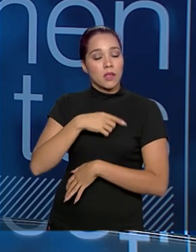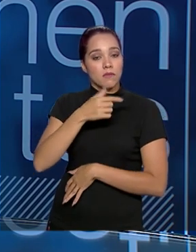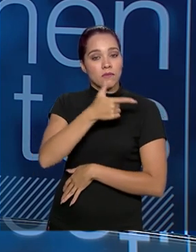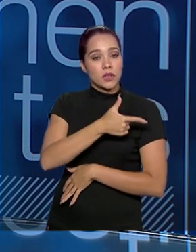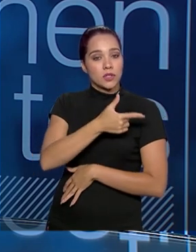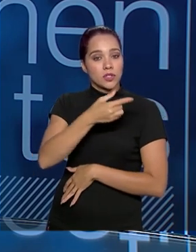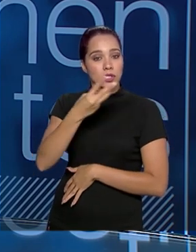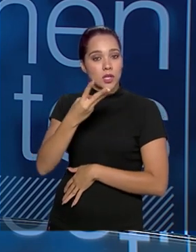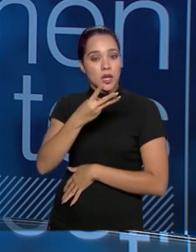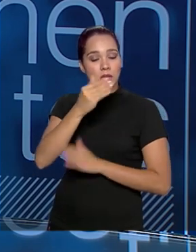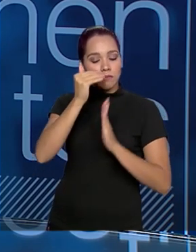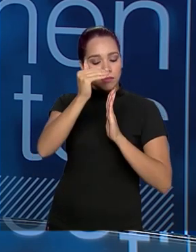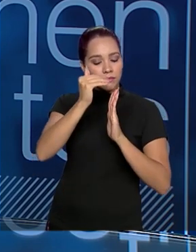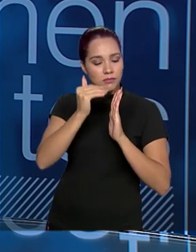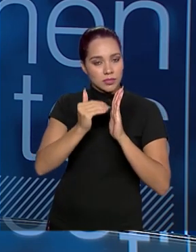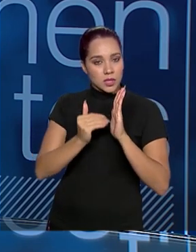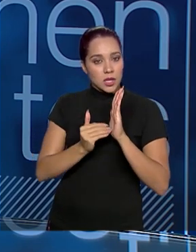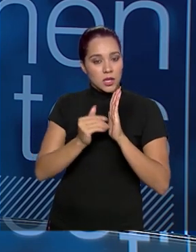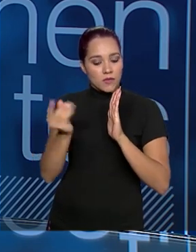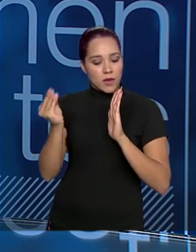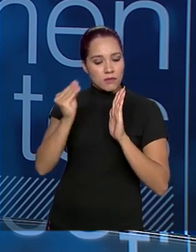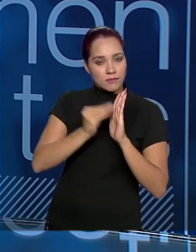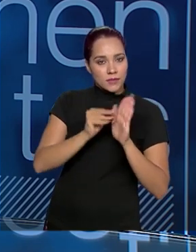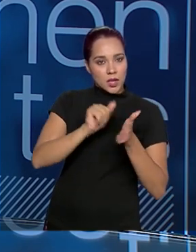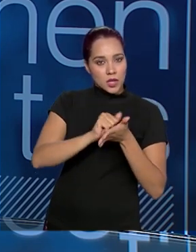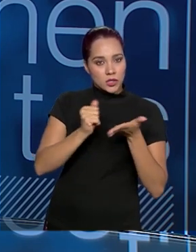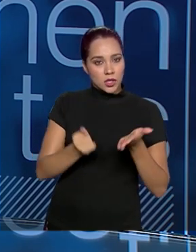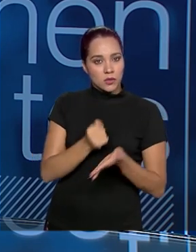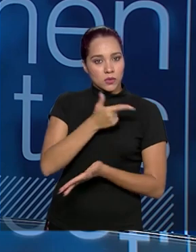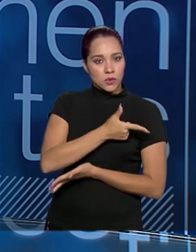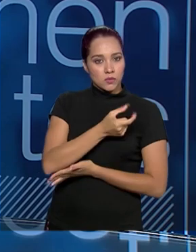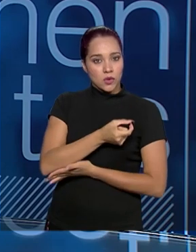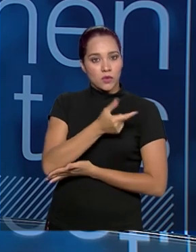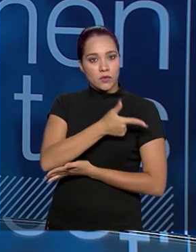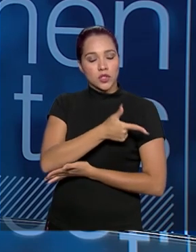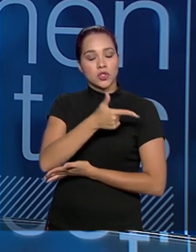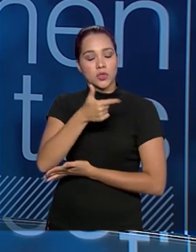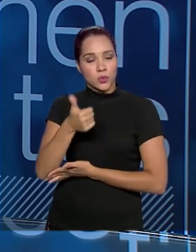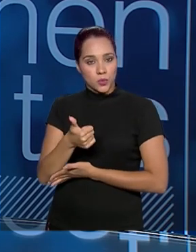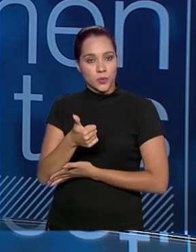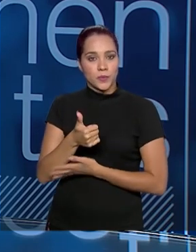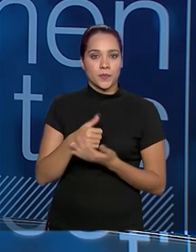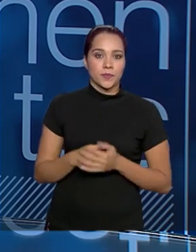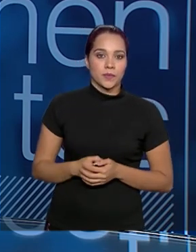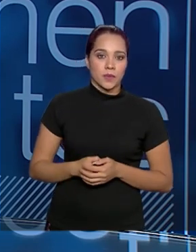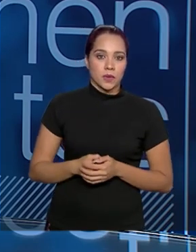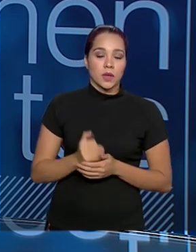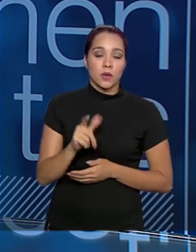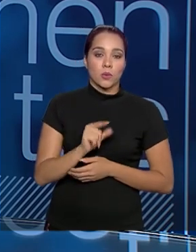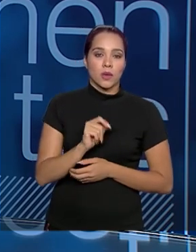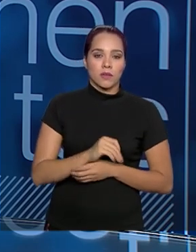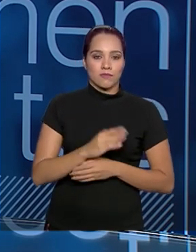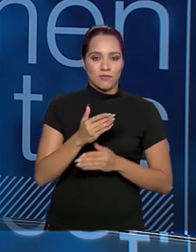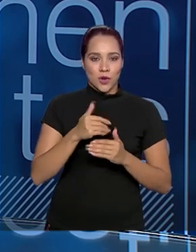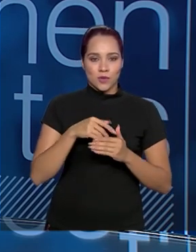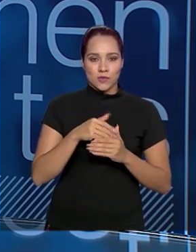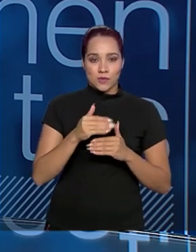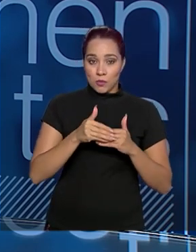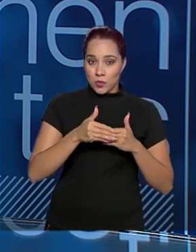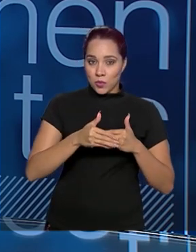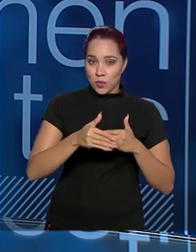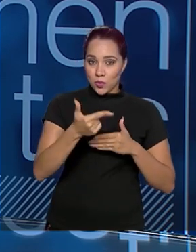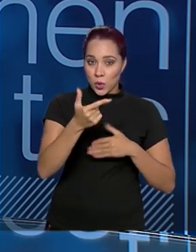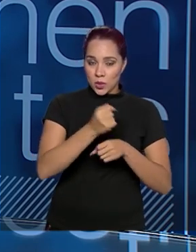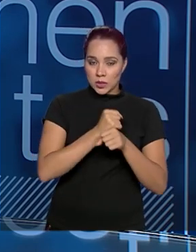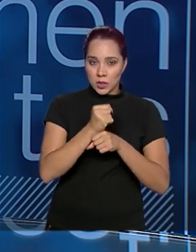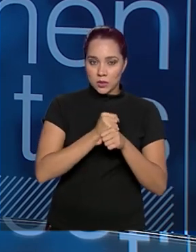itens que vão entrar nessa agenda regulatória 2020 e 2021. Ou seja, nesses próximos dois anos, o setor tem